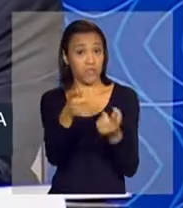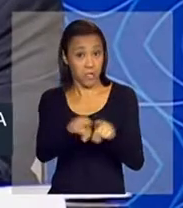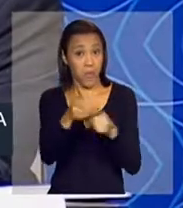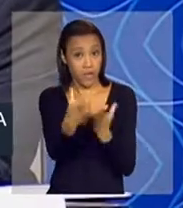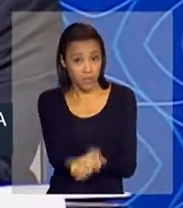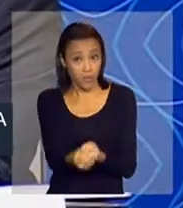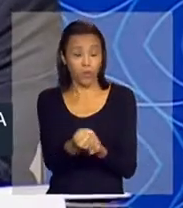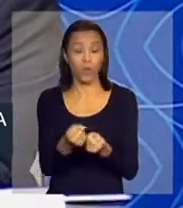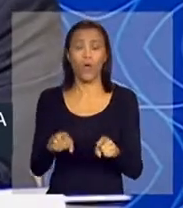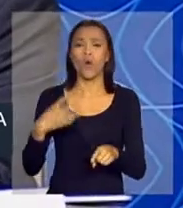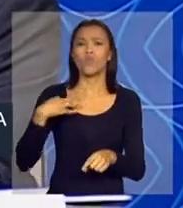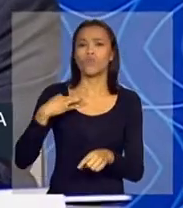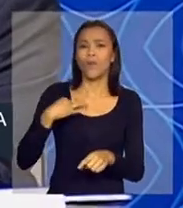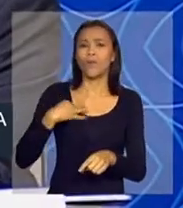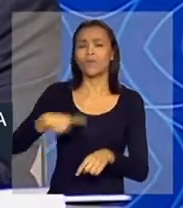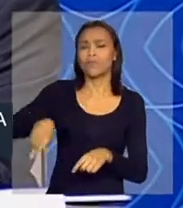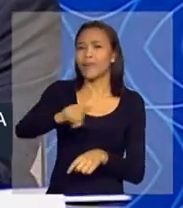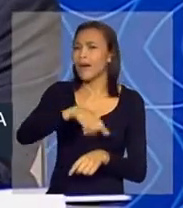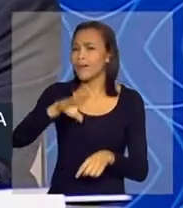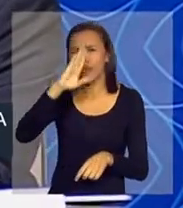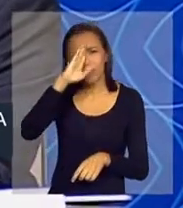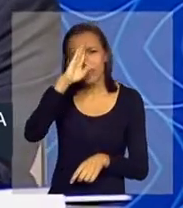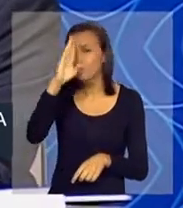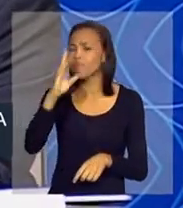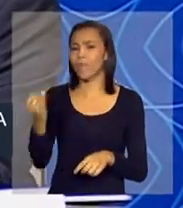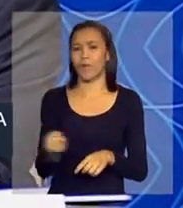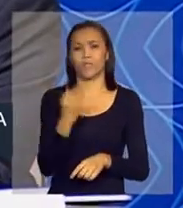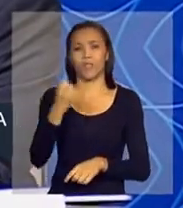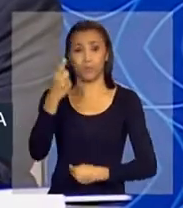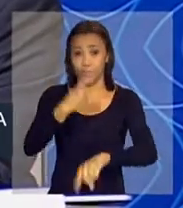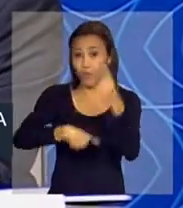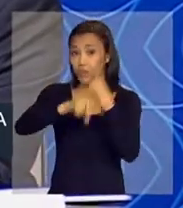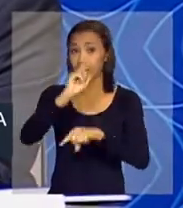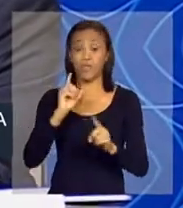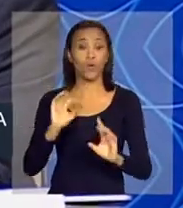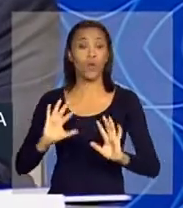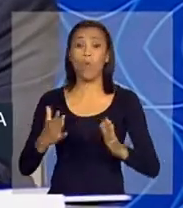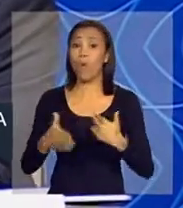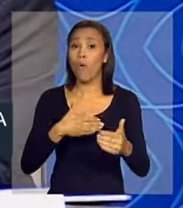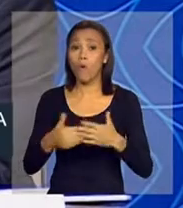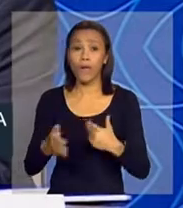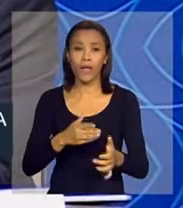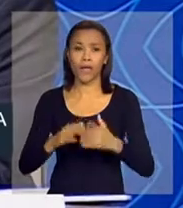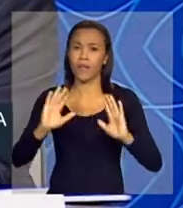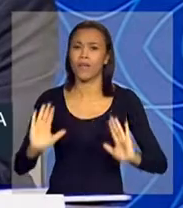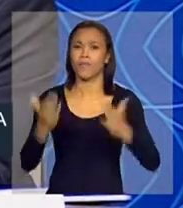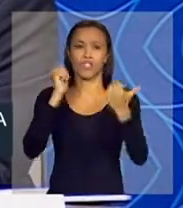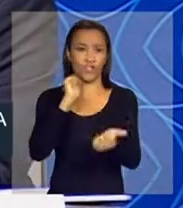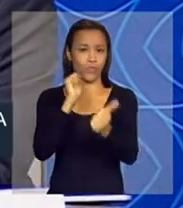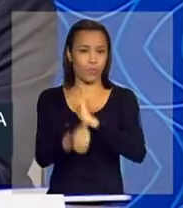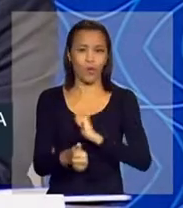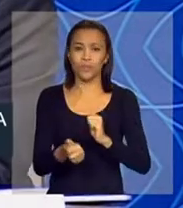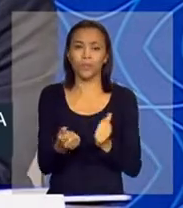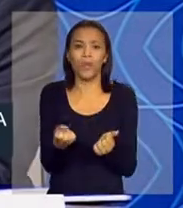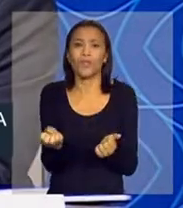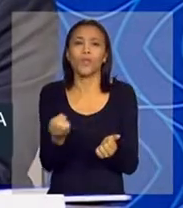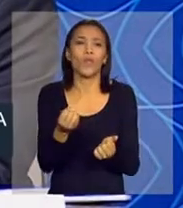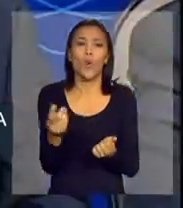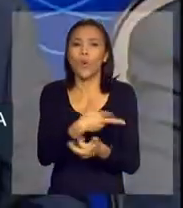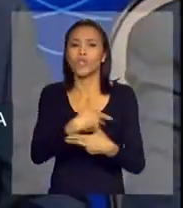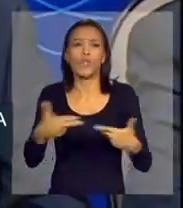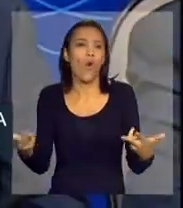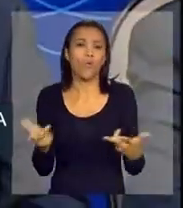nisso. Os voluntários, vocês sabem que são essenciais para o sucesso de qualquer evento desse esporte. Não é novidade para ninguém. Já foi no PAN de